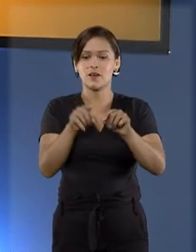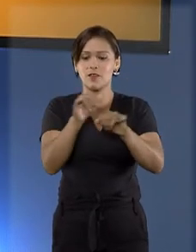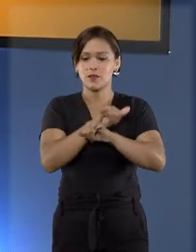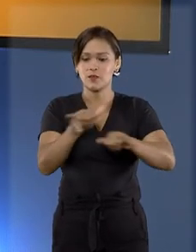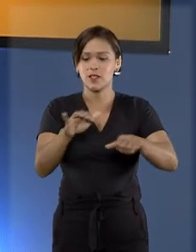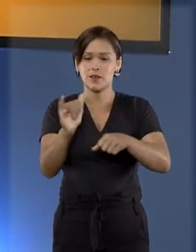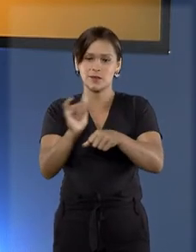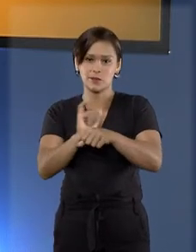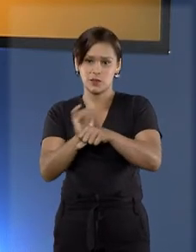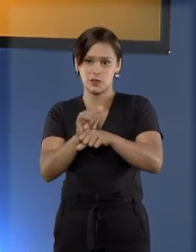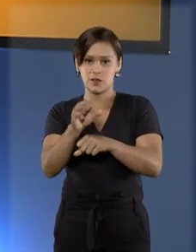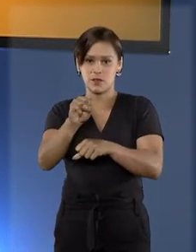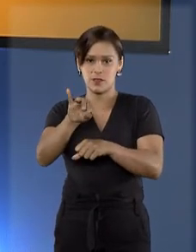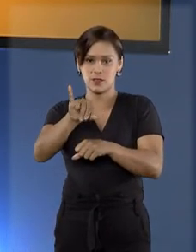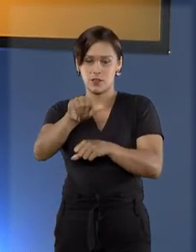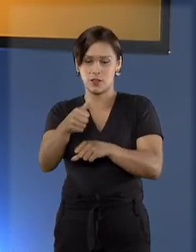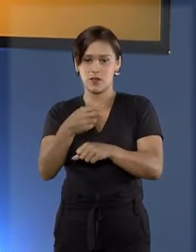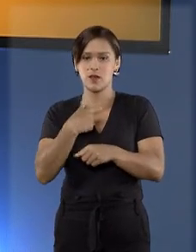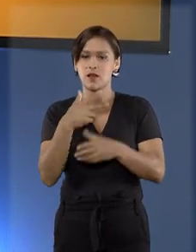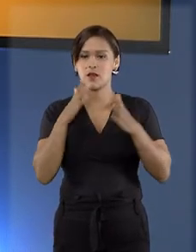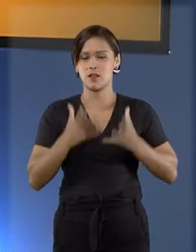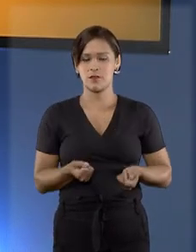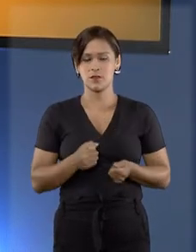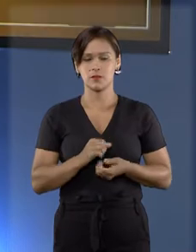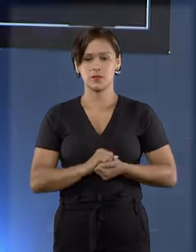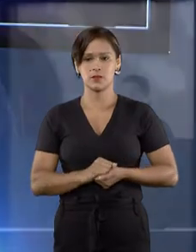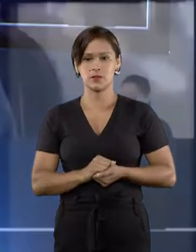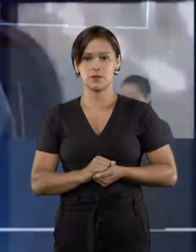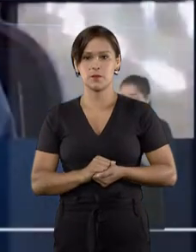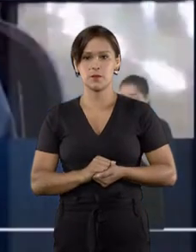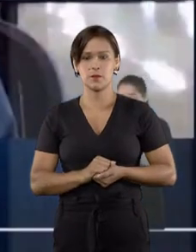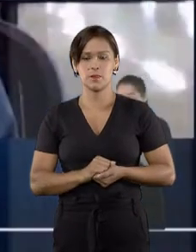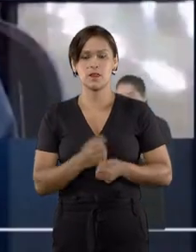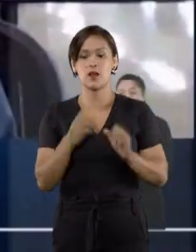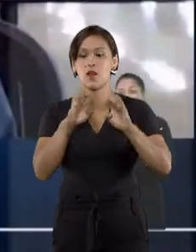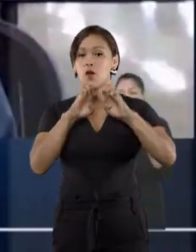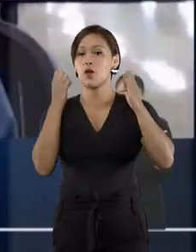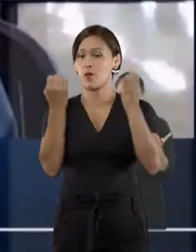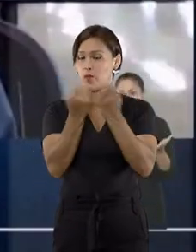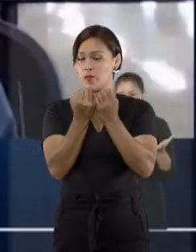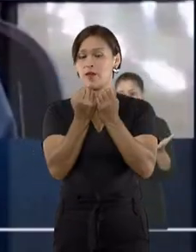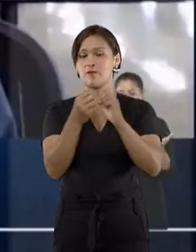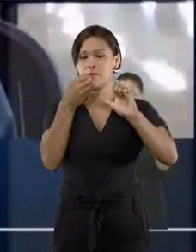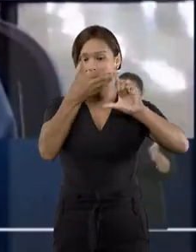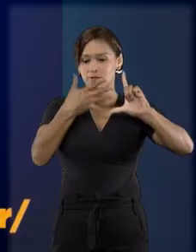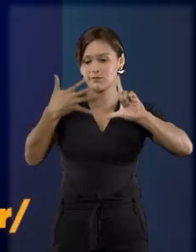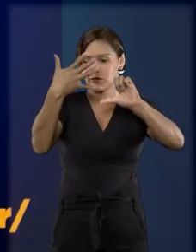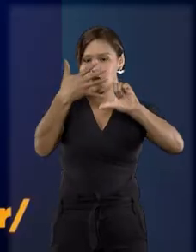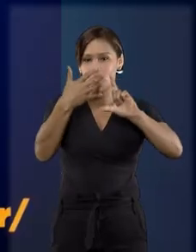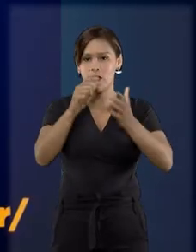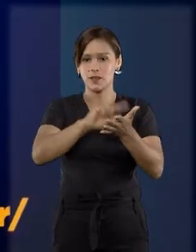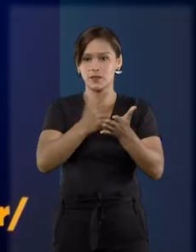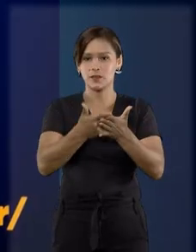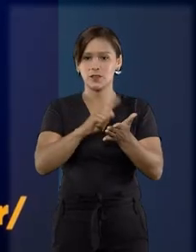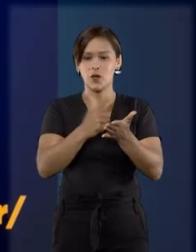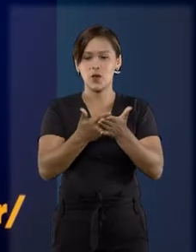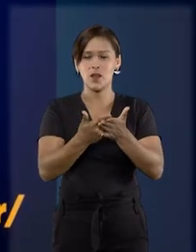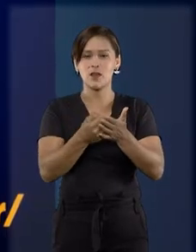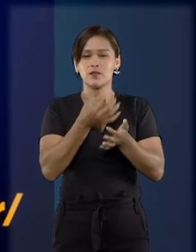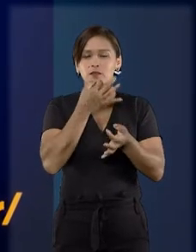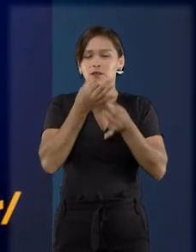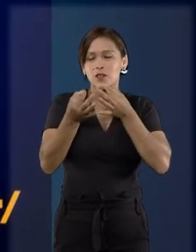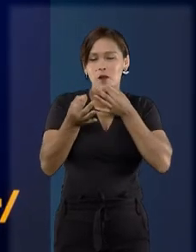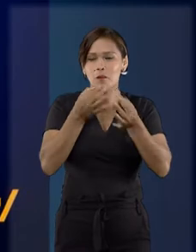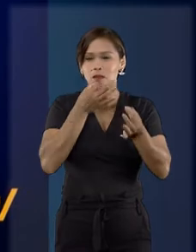canal do STJ no YouTube. Vamos ver. O evento online de lançamento do livro Comentários à